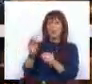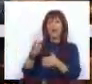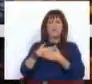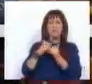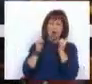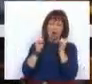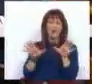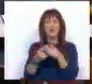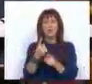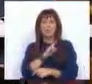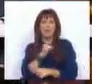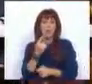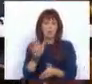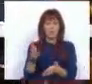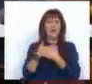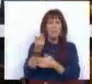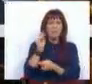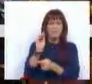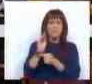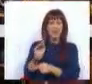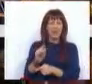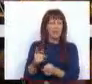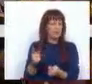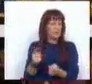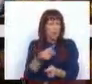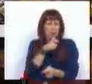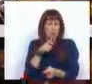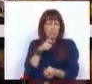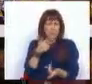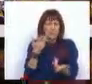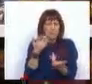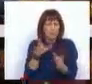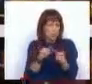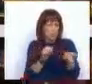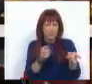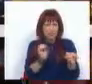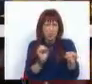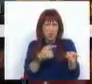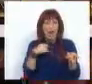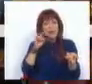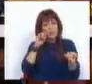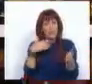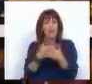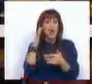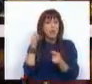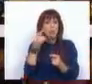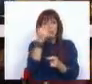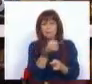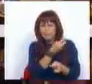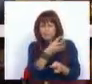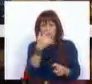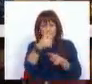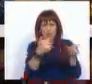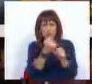Para um grupo privado ficar com um banco. Nem sequer há compromisso por parte desse grupo em assegurar um número mínimo de trabalhadores.